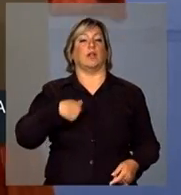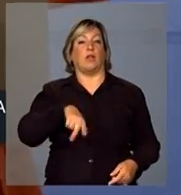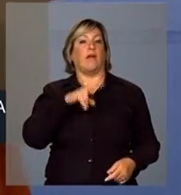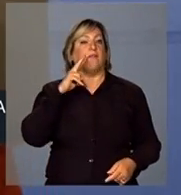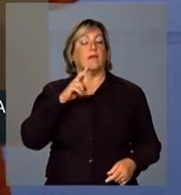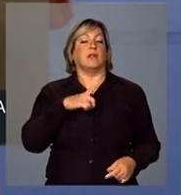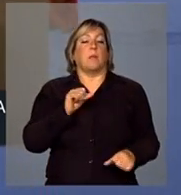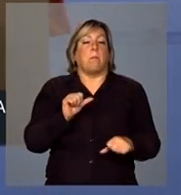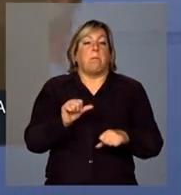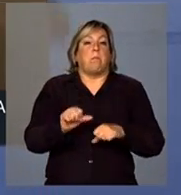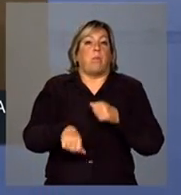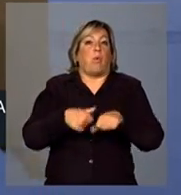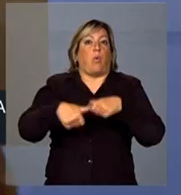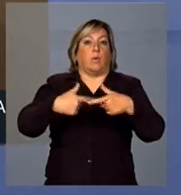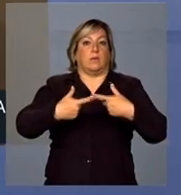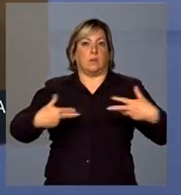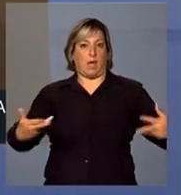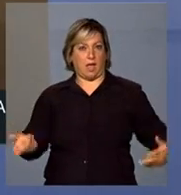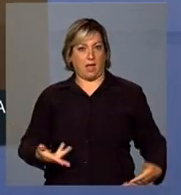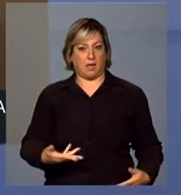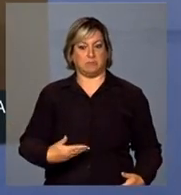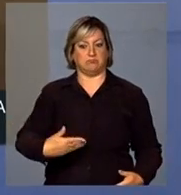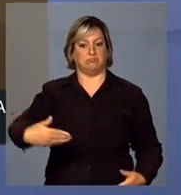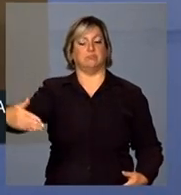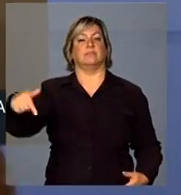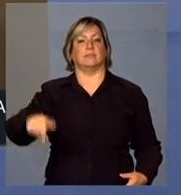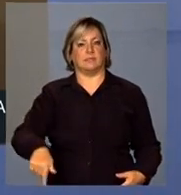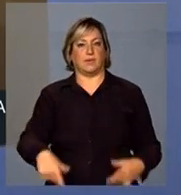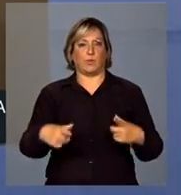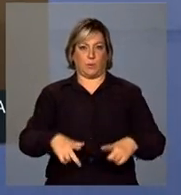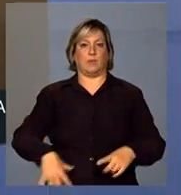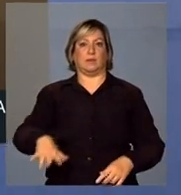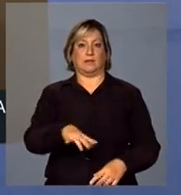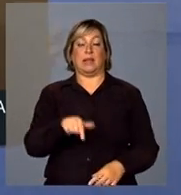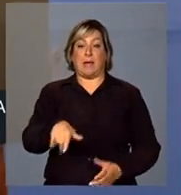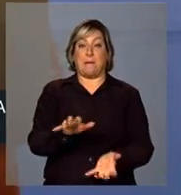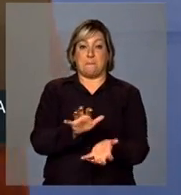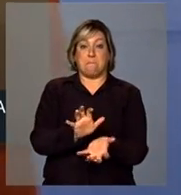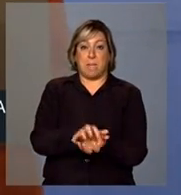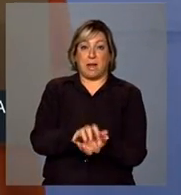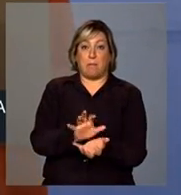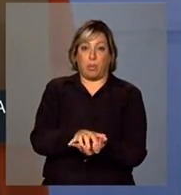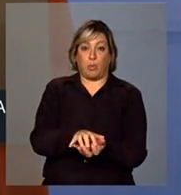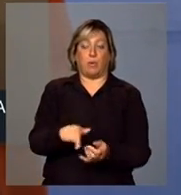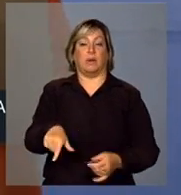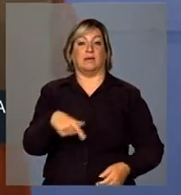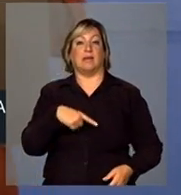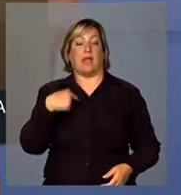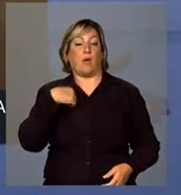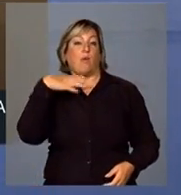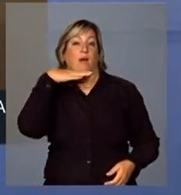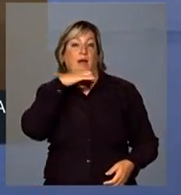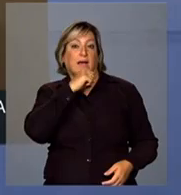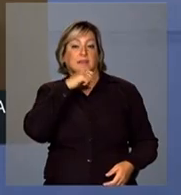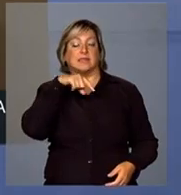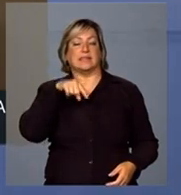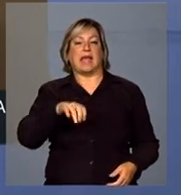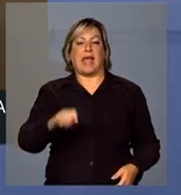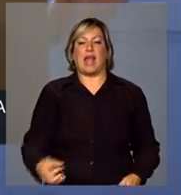mudança acelerada aqui na região. Pernambuco, eu acho que é um novo